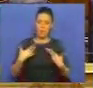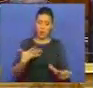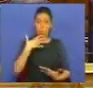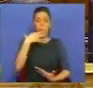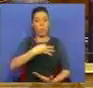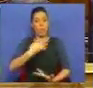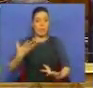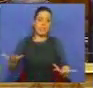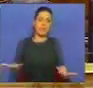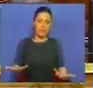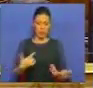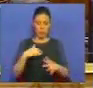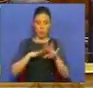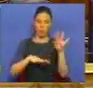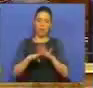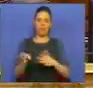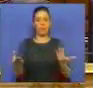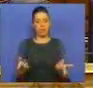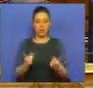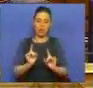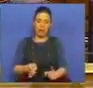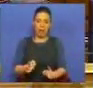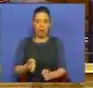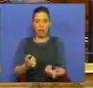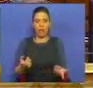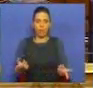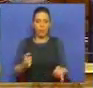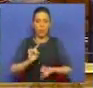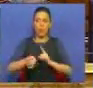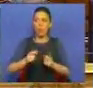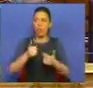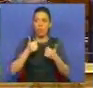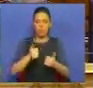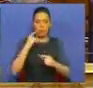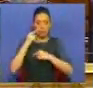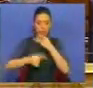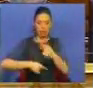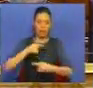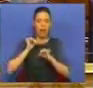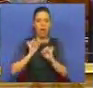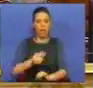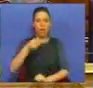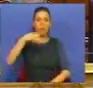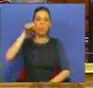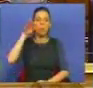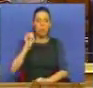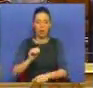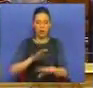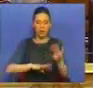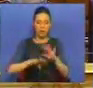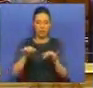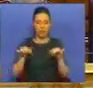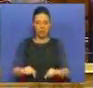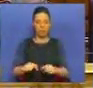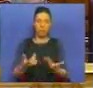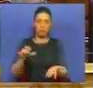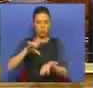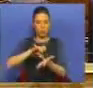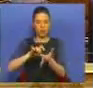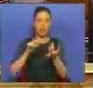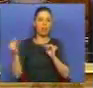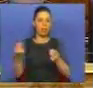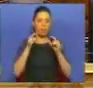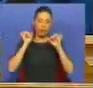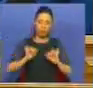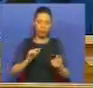convencido que estou a fazer aquilo que está na boa tradição do Partido Socialista, fazer desta Casa, o centro do